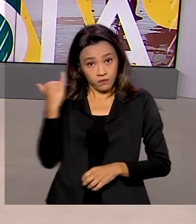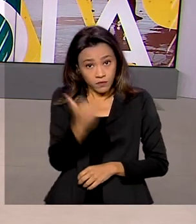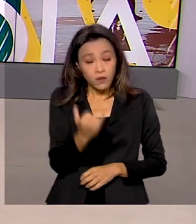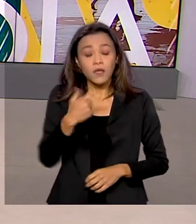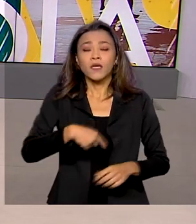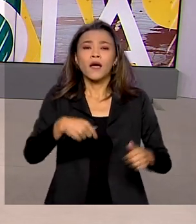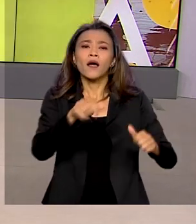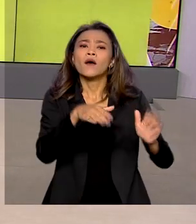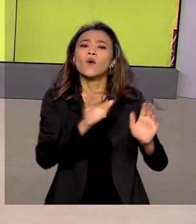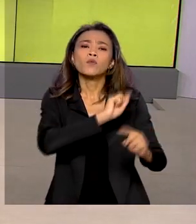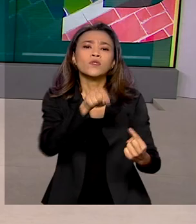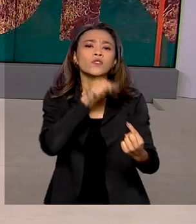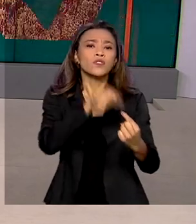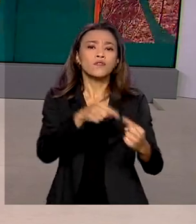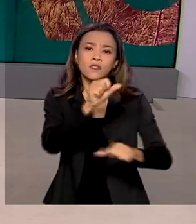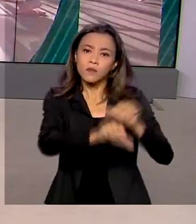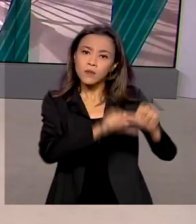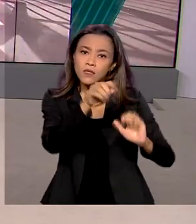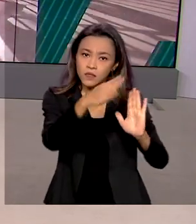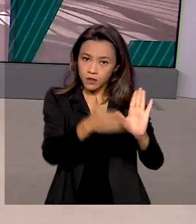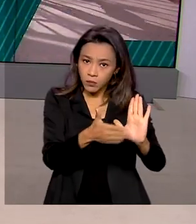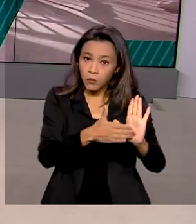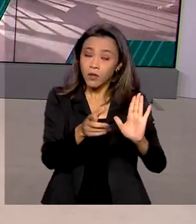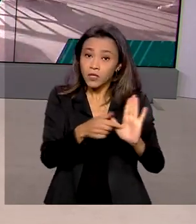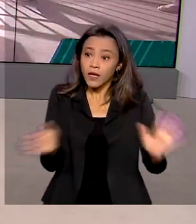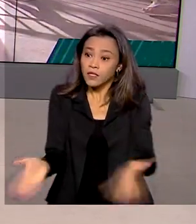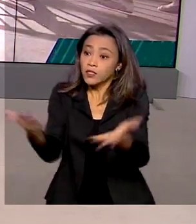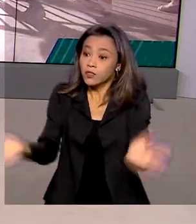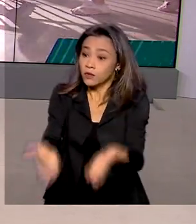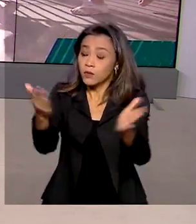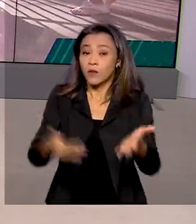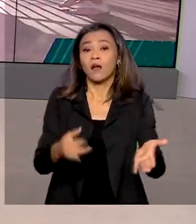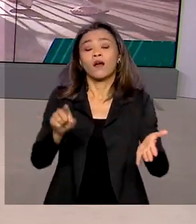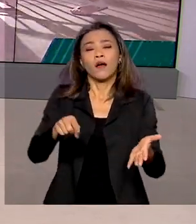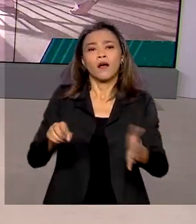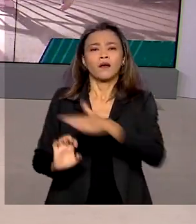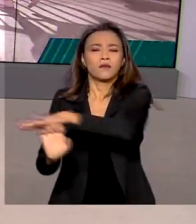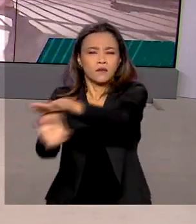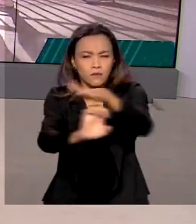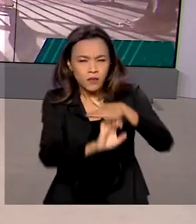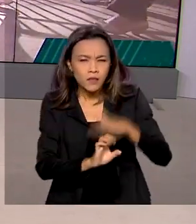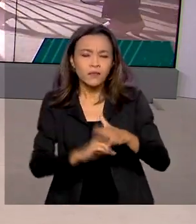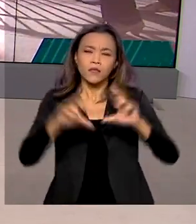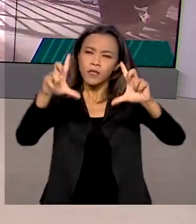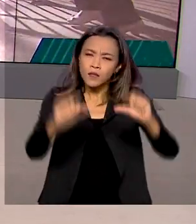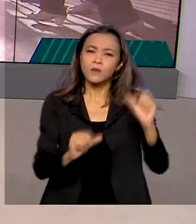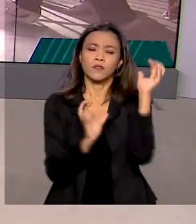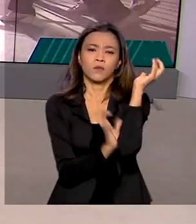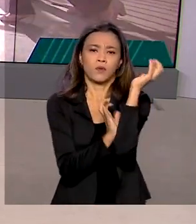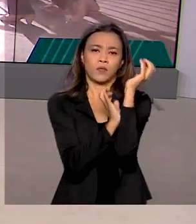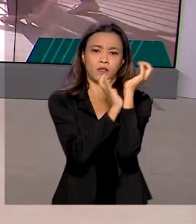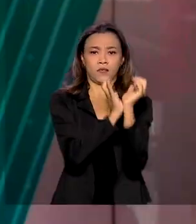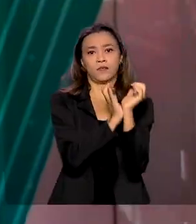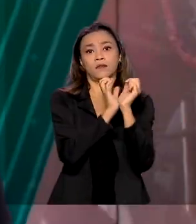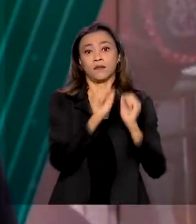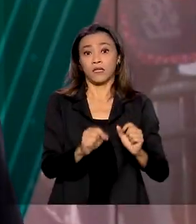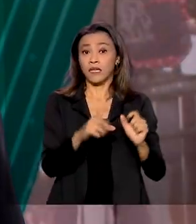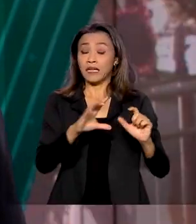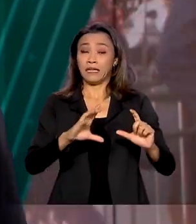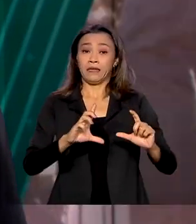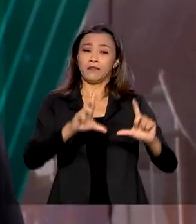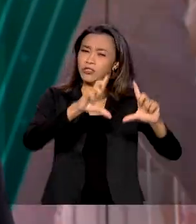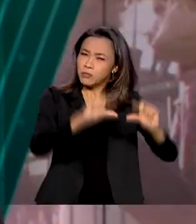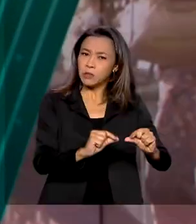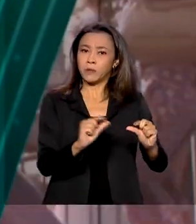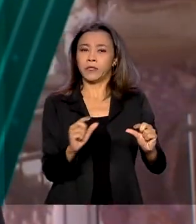investimento e a geração de emprego, proteger os pequenos empresários com menos custos operacionais, burocracia e fim de privilégios. Serão